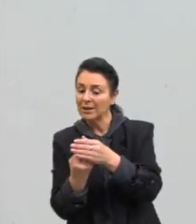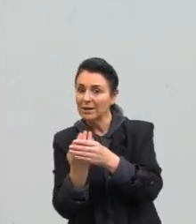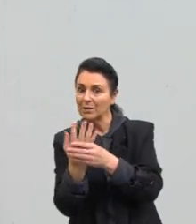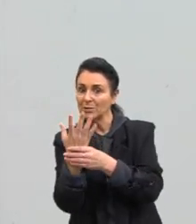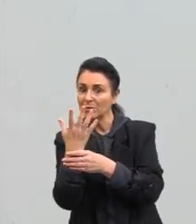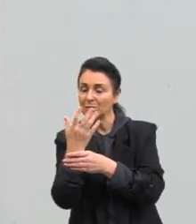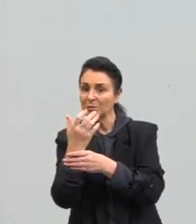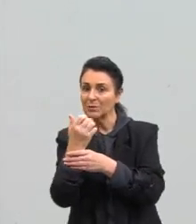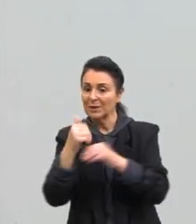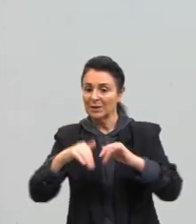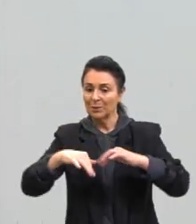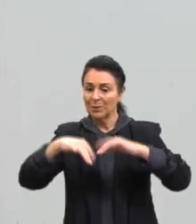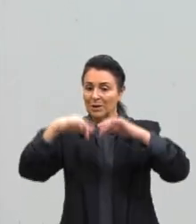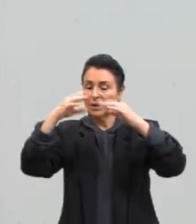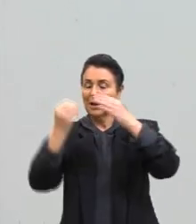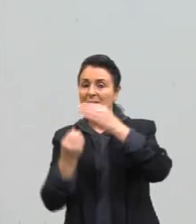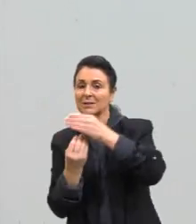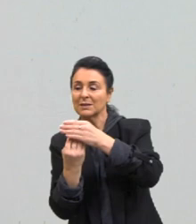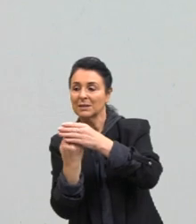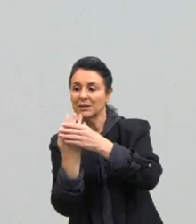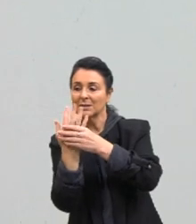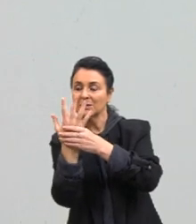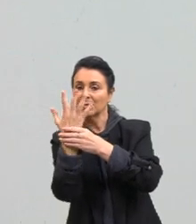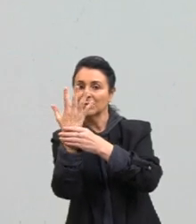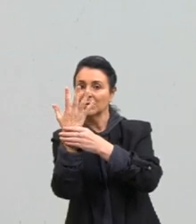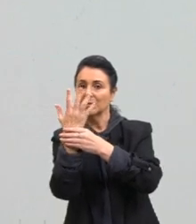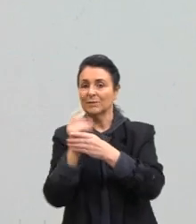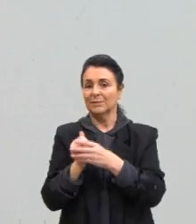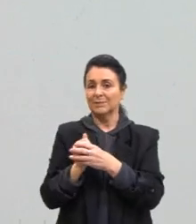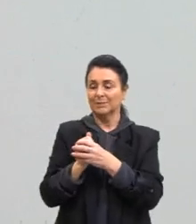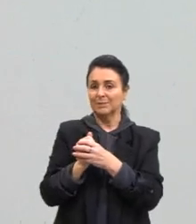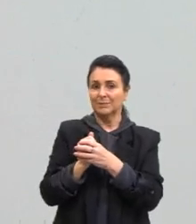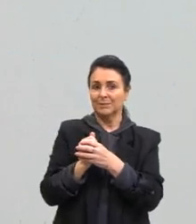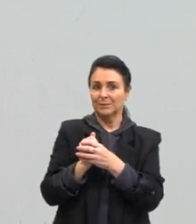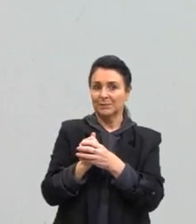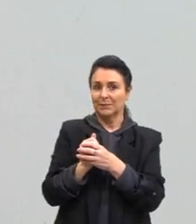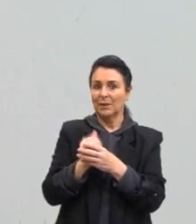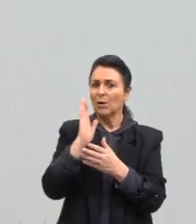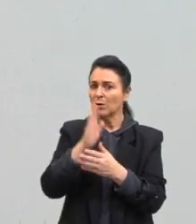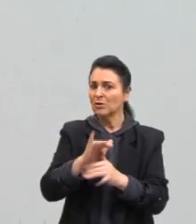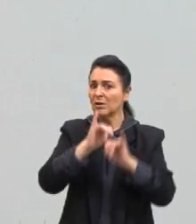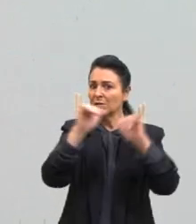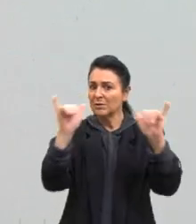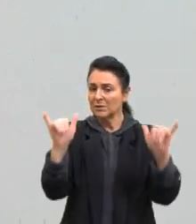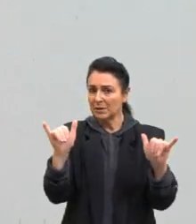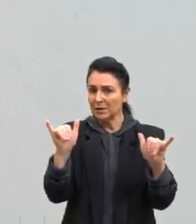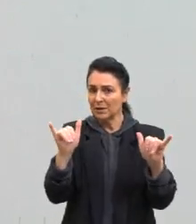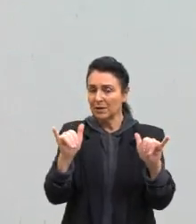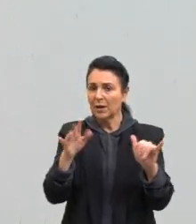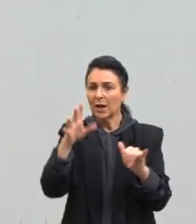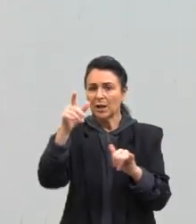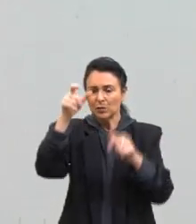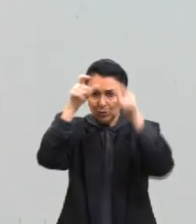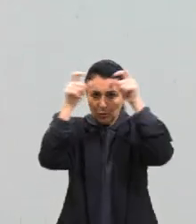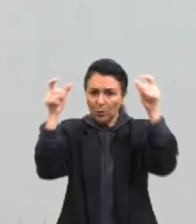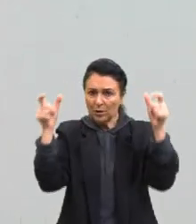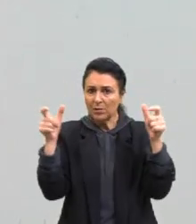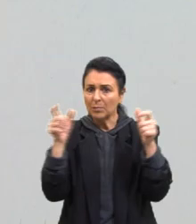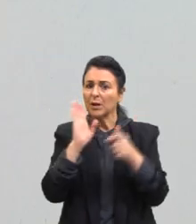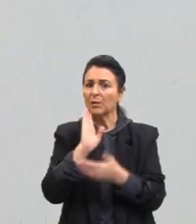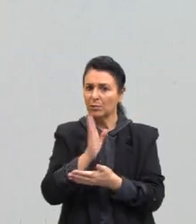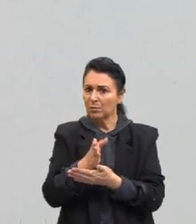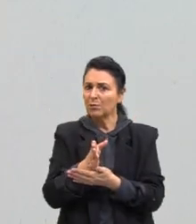gás que a gente acaba liberando a nossa respiração, então eu sei que é um óxido gasoso, eu já disse isso para vocês, é do conhecimento popular. Então,